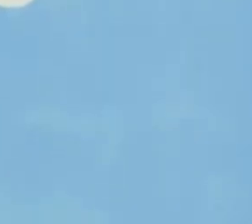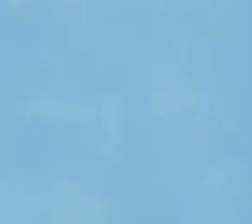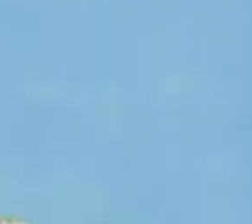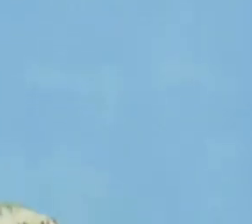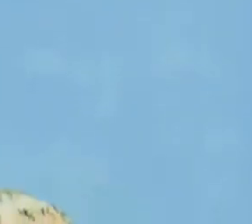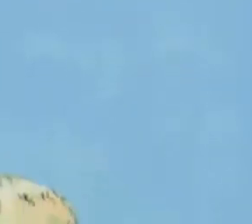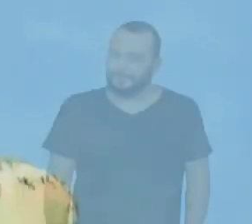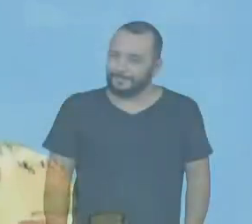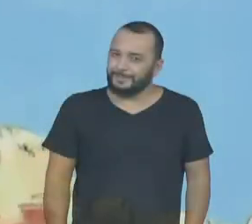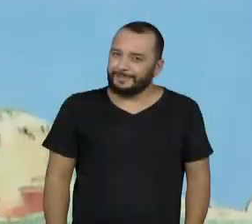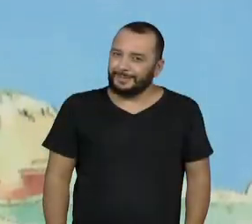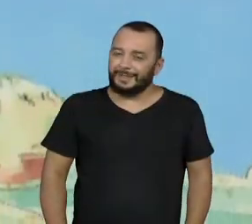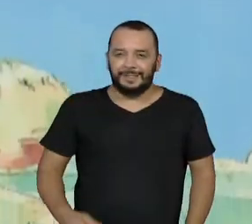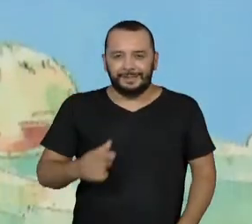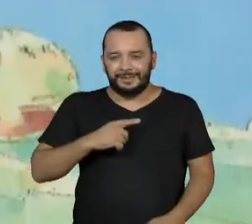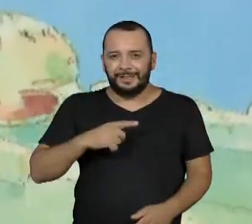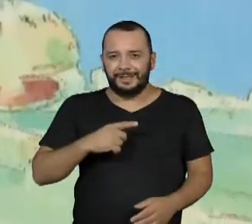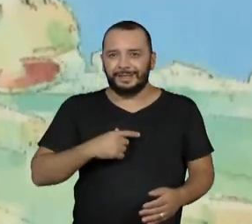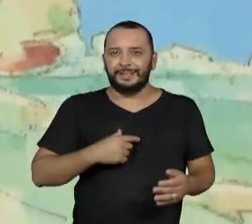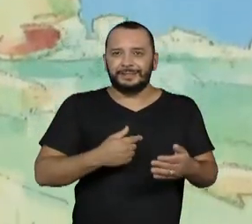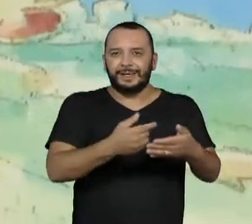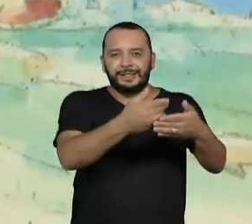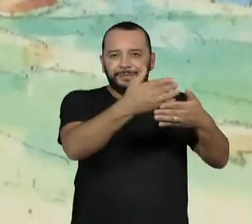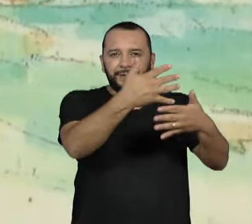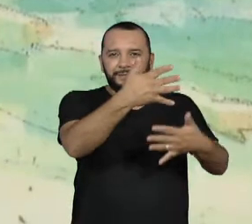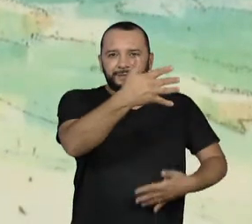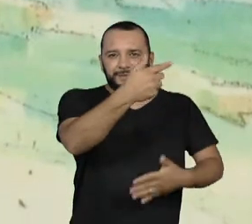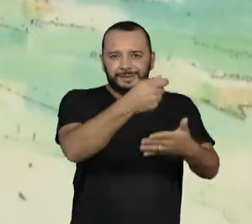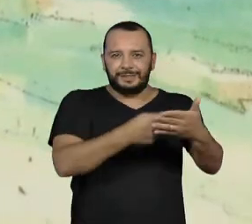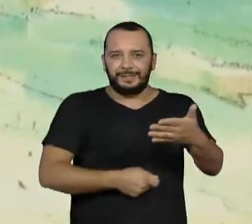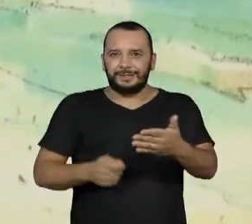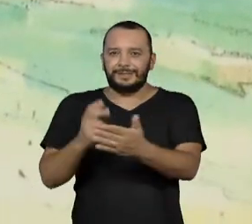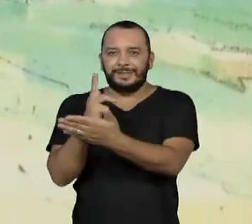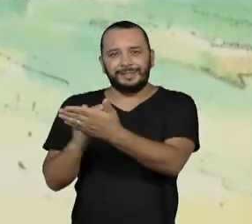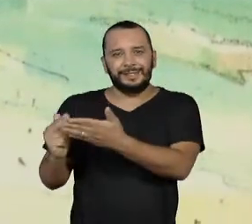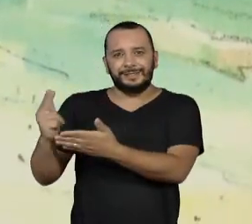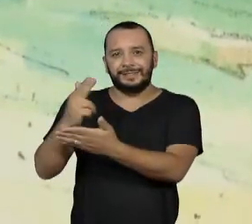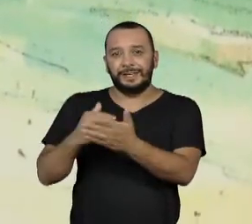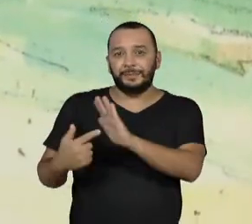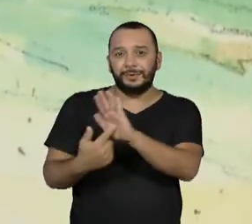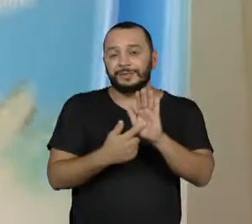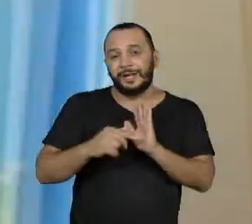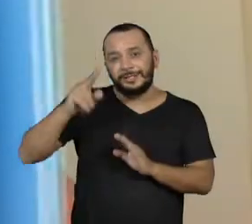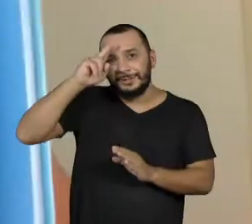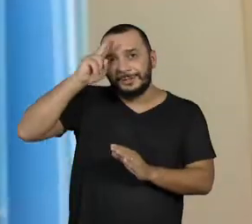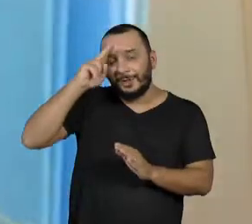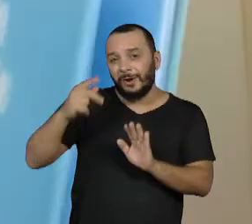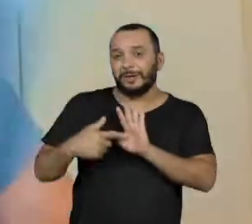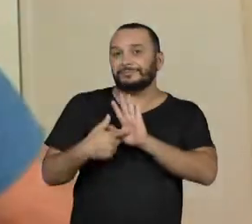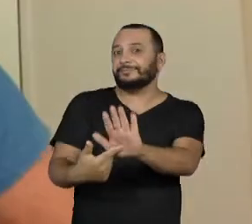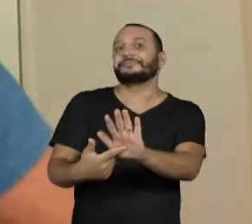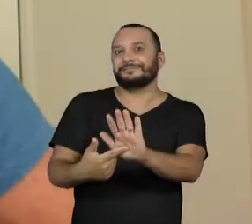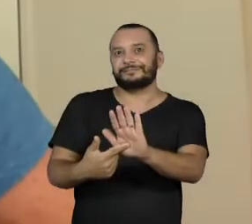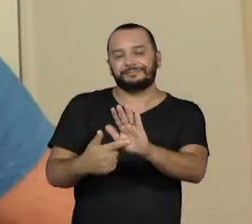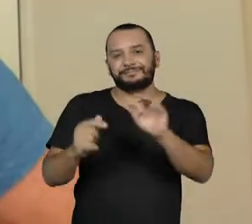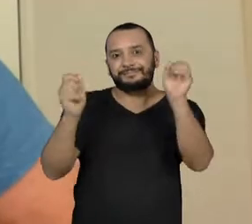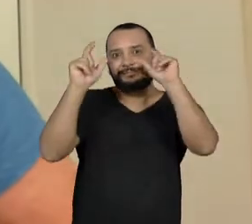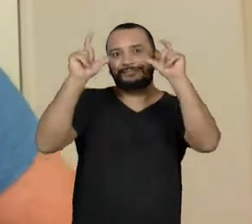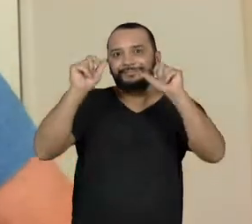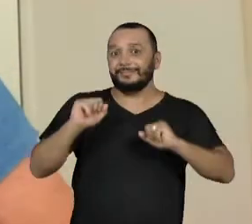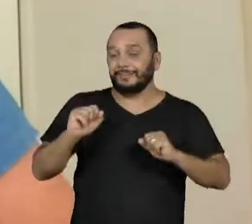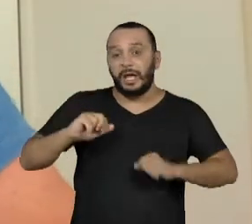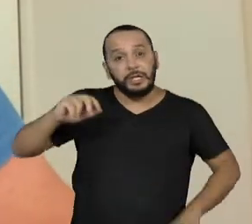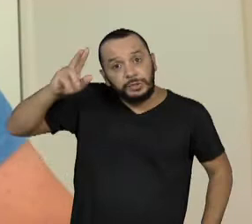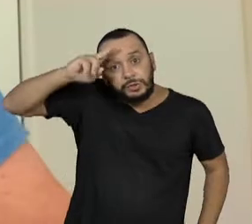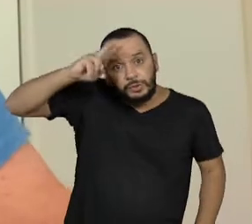Texto e imagem se encontram para compor uma história reveladora. A história que eu vou contar para vocês foi